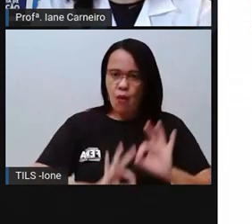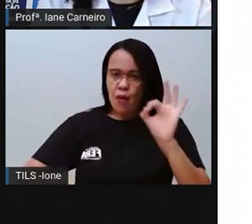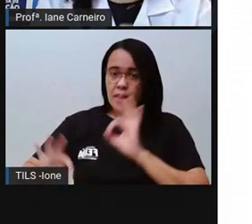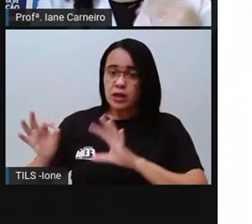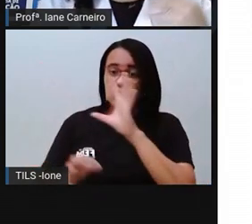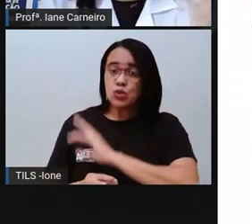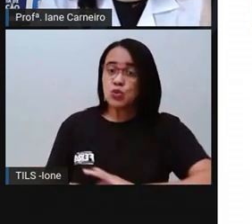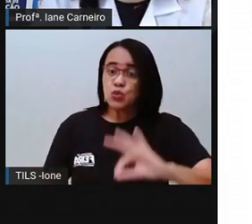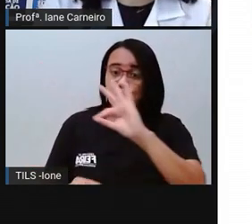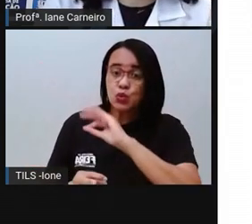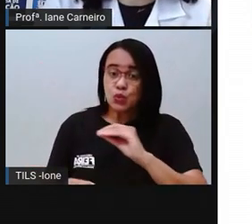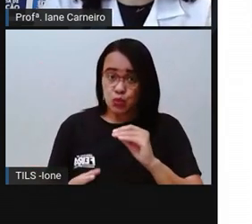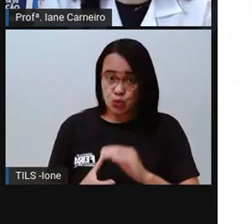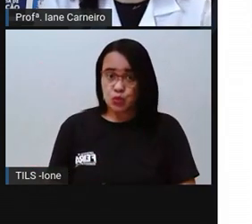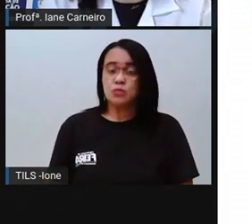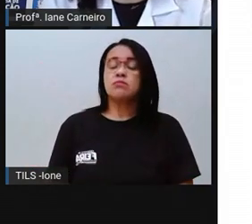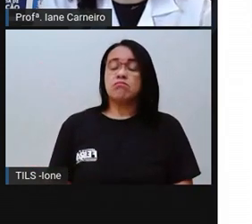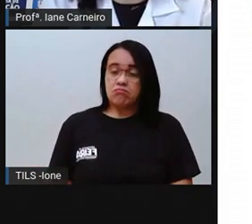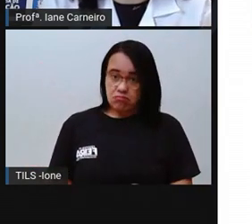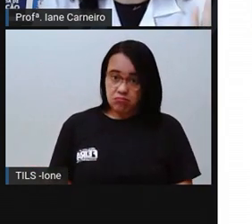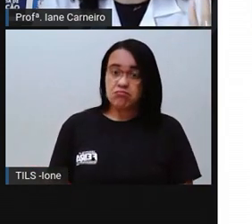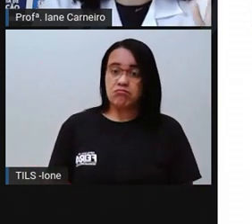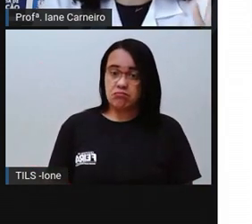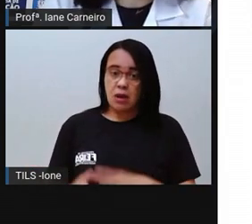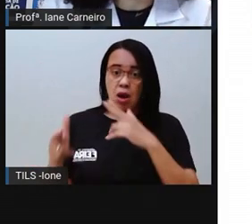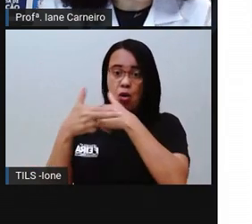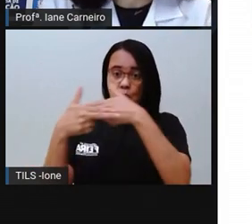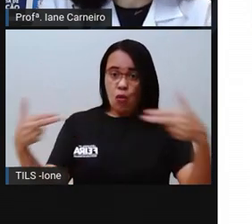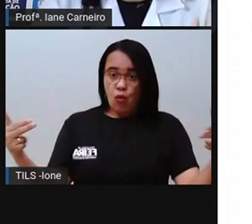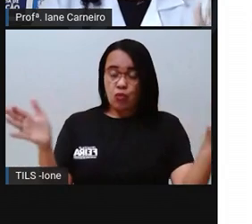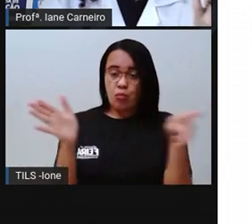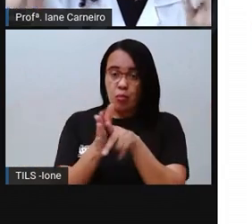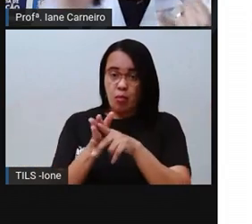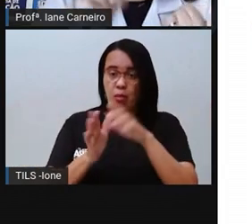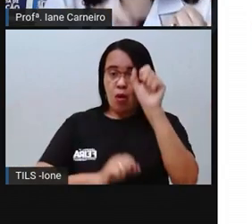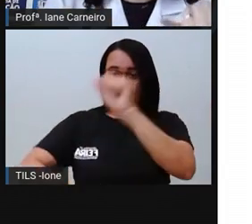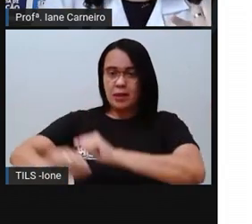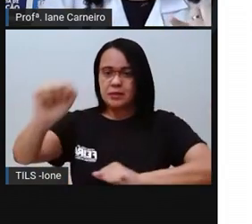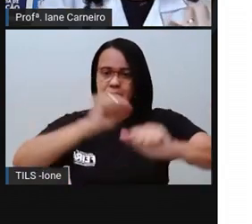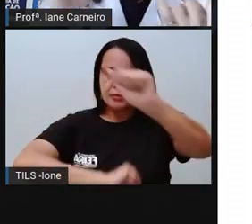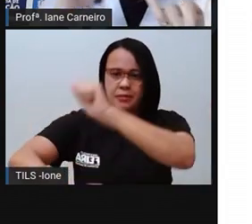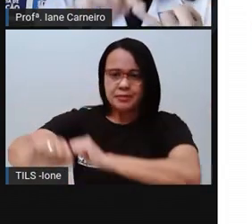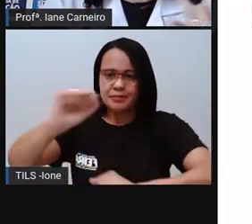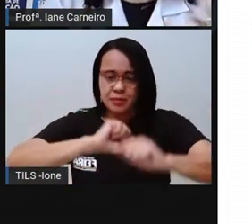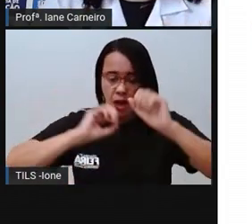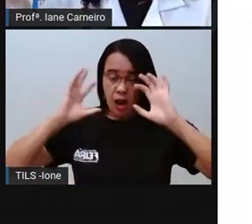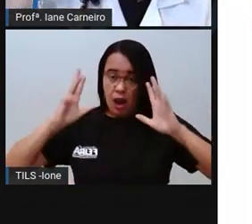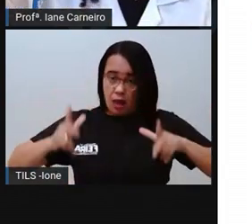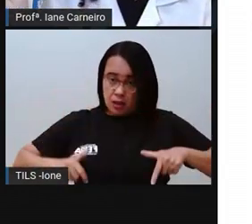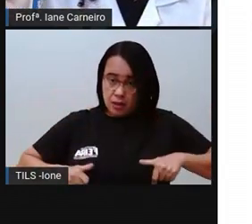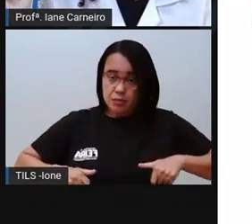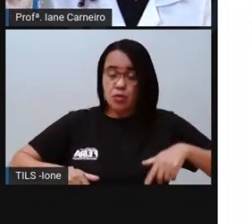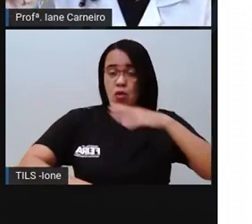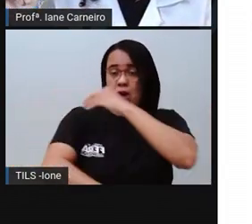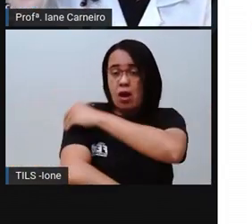família de vocês guardem, né? Aqueles produtos de limpeza. Então, que boa, álcool,